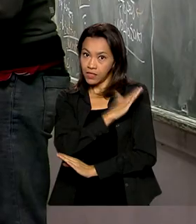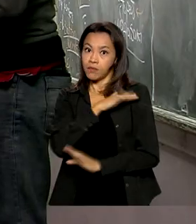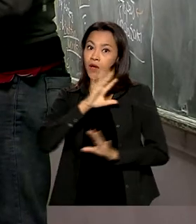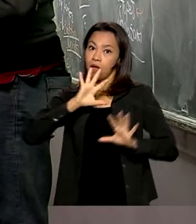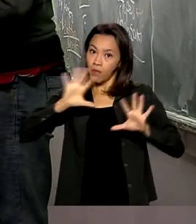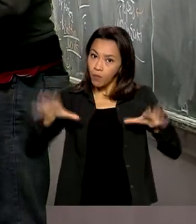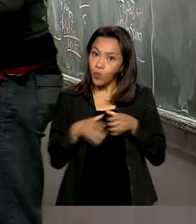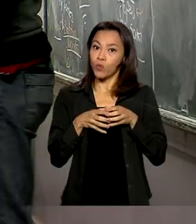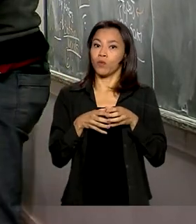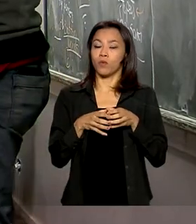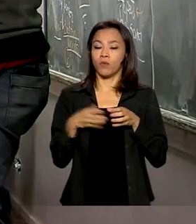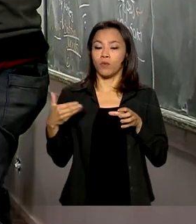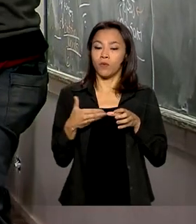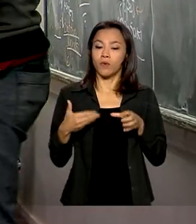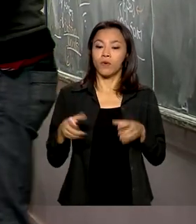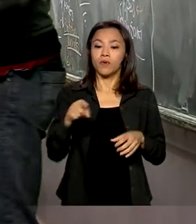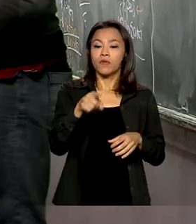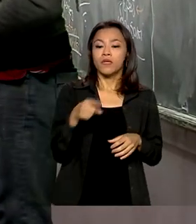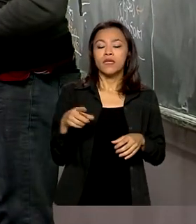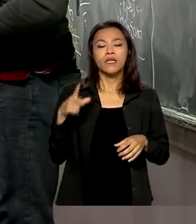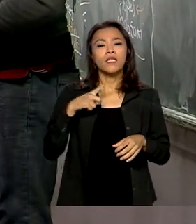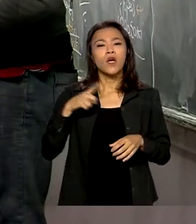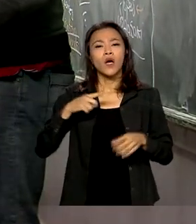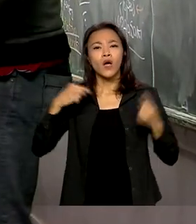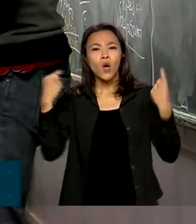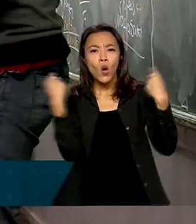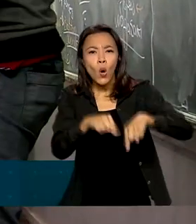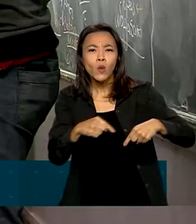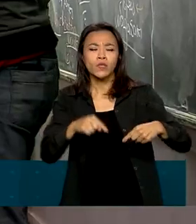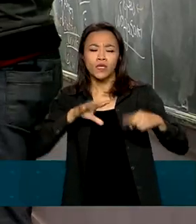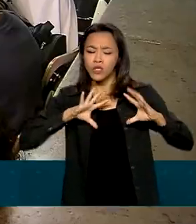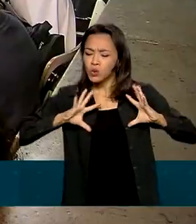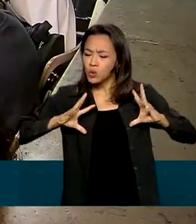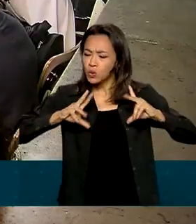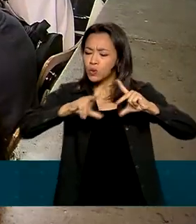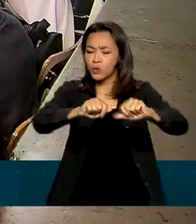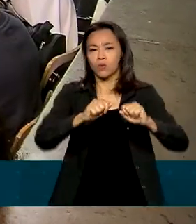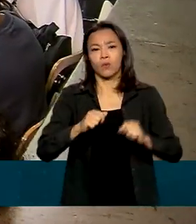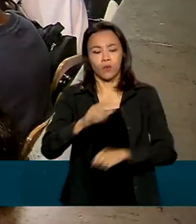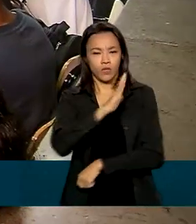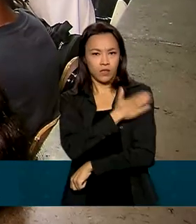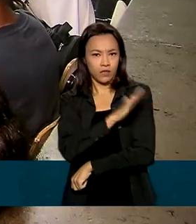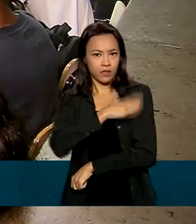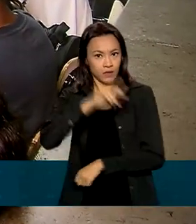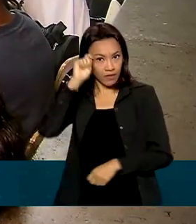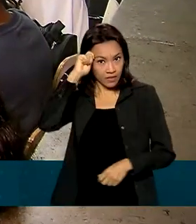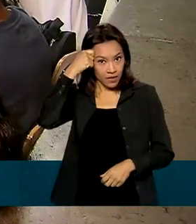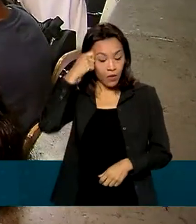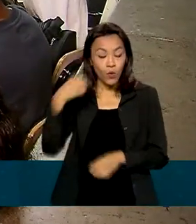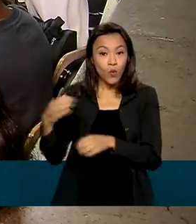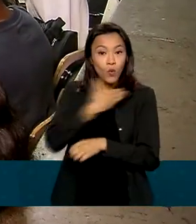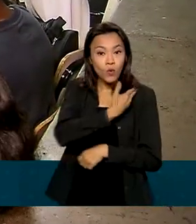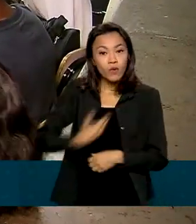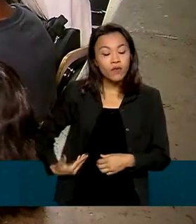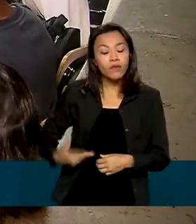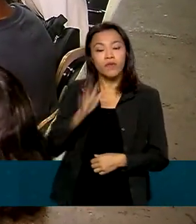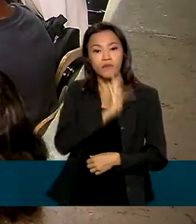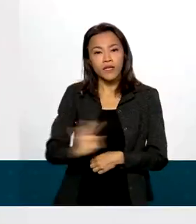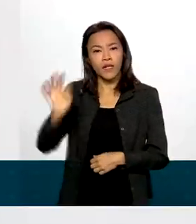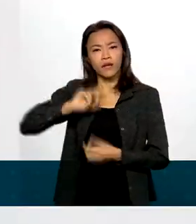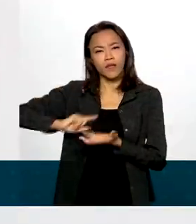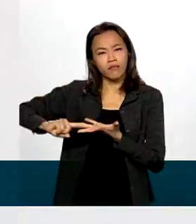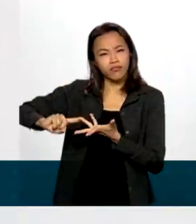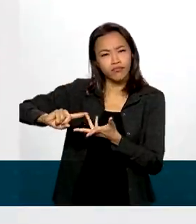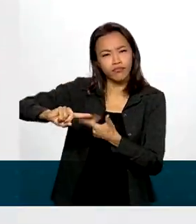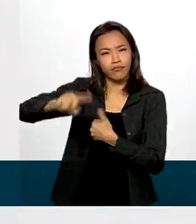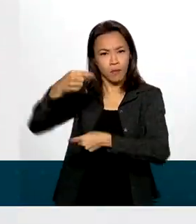E para combater todas as formas de discriminação racial, o governo federal implementa uma série de políticas públicas.